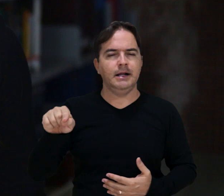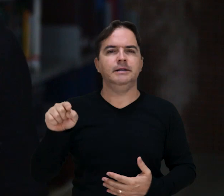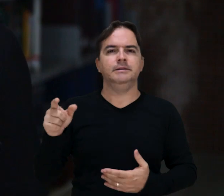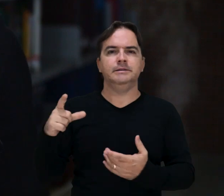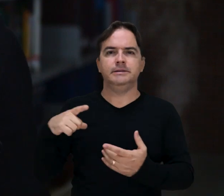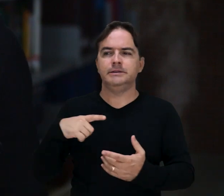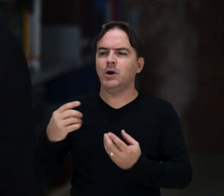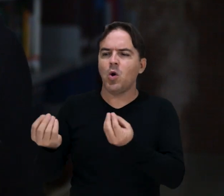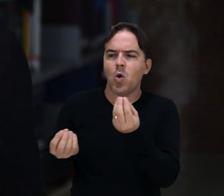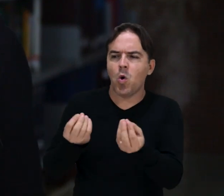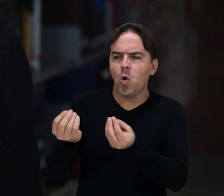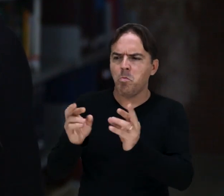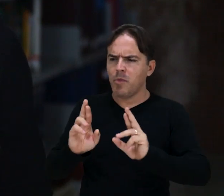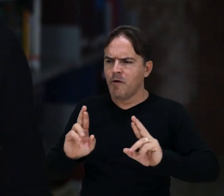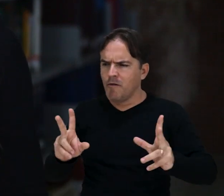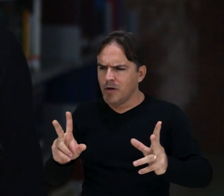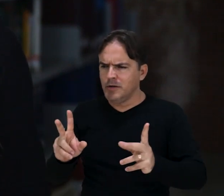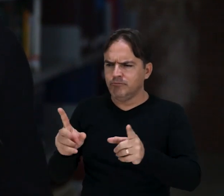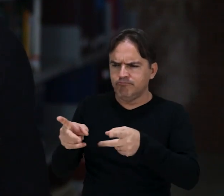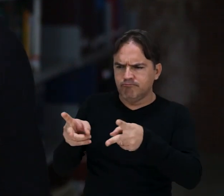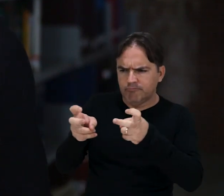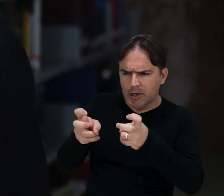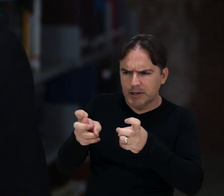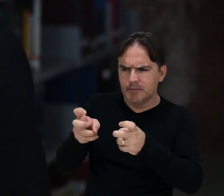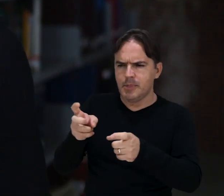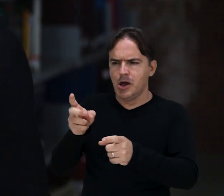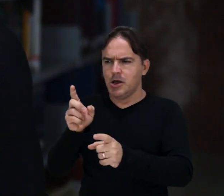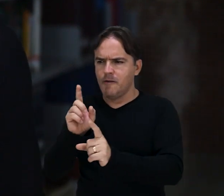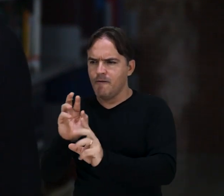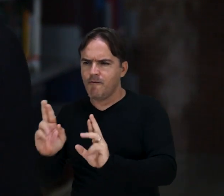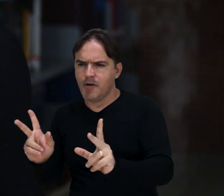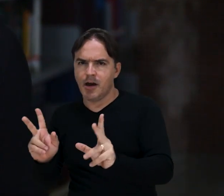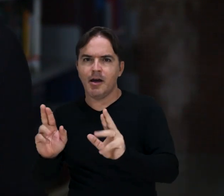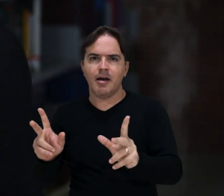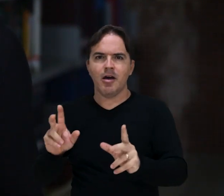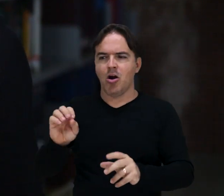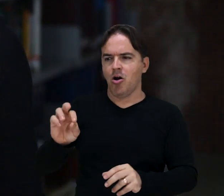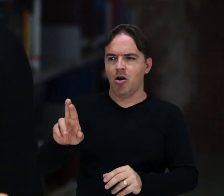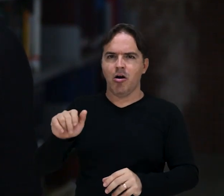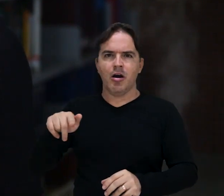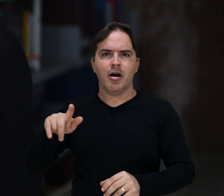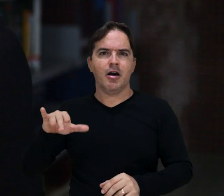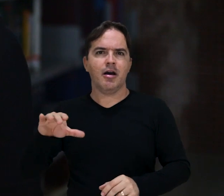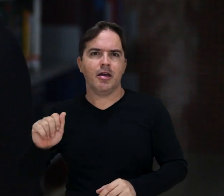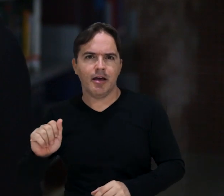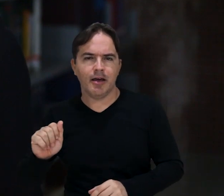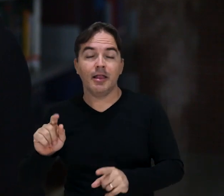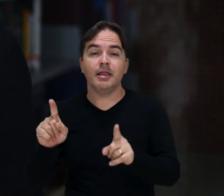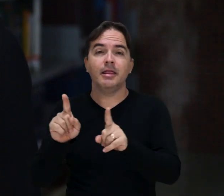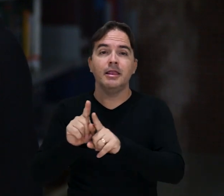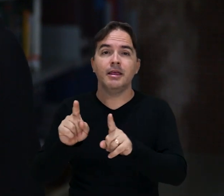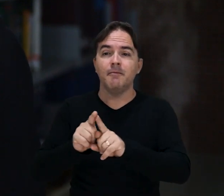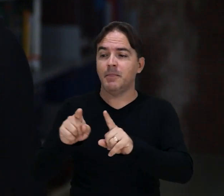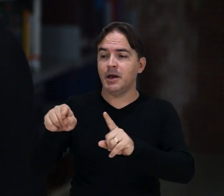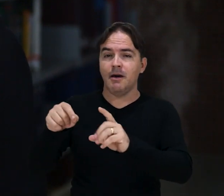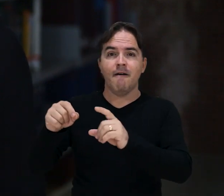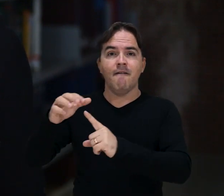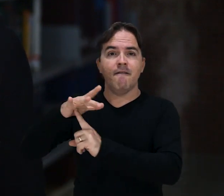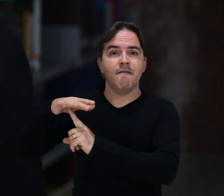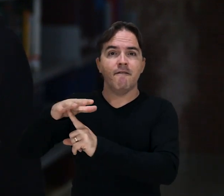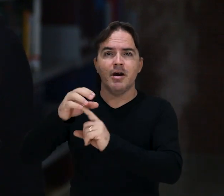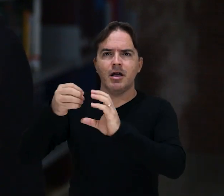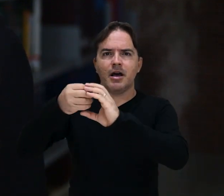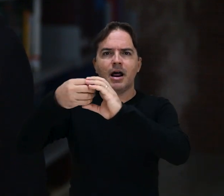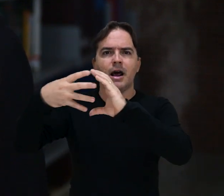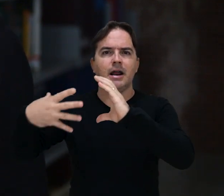-los, como identificar um produto orgânico e agroecológico e também sobre as características dessas feiras, o seu funcionamento